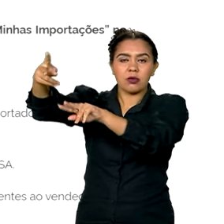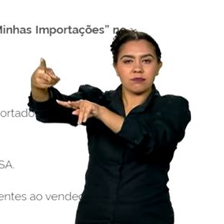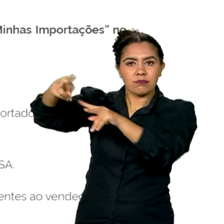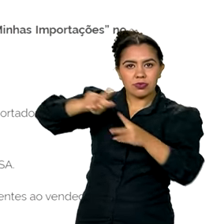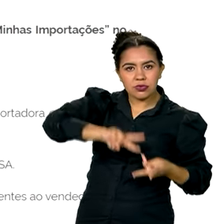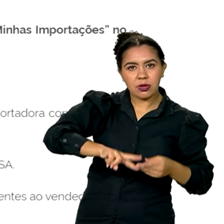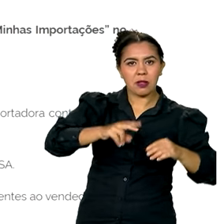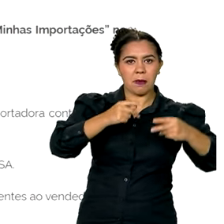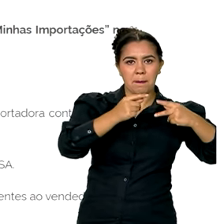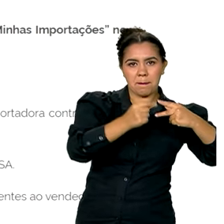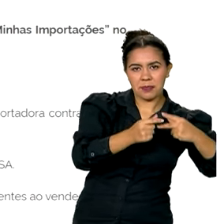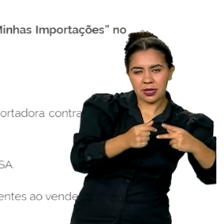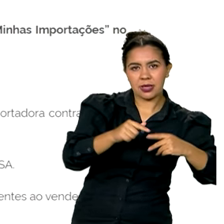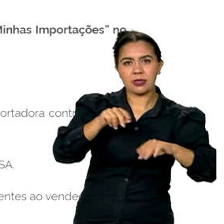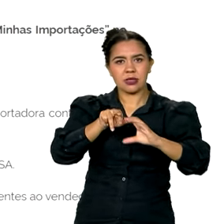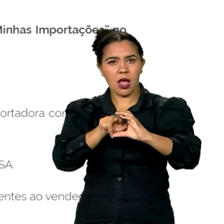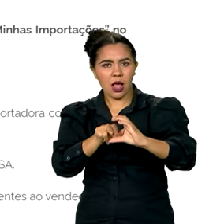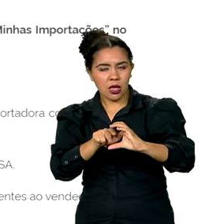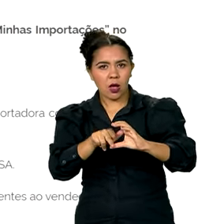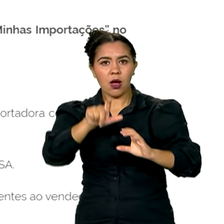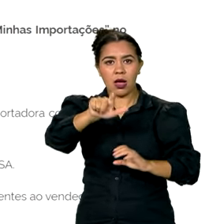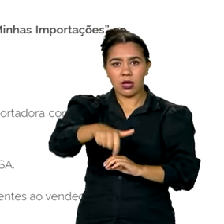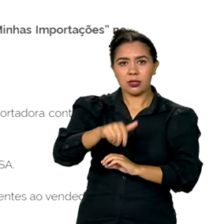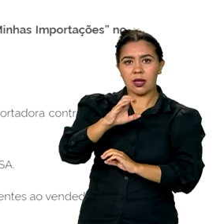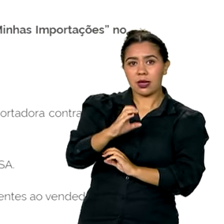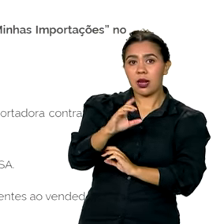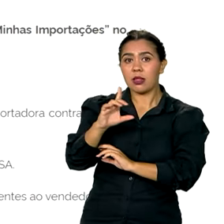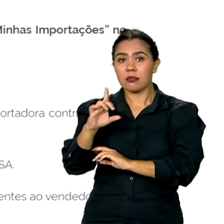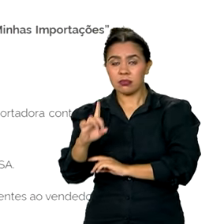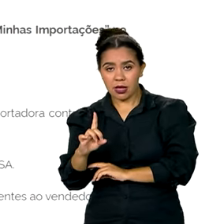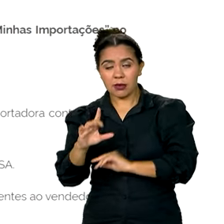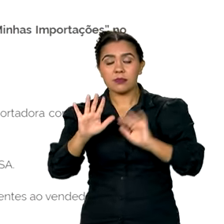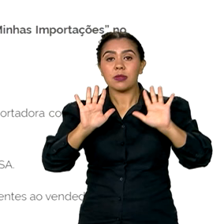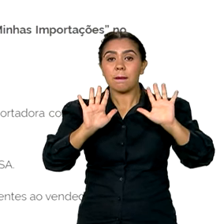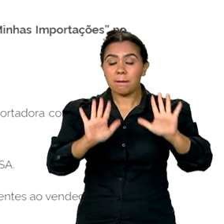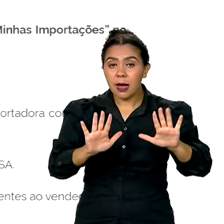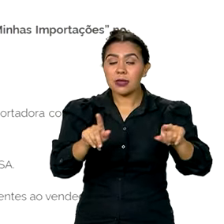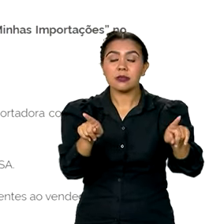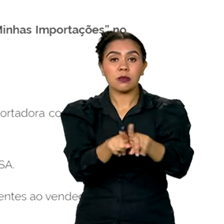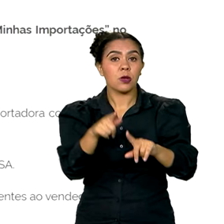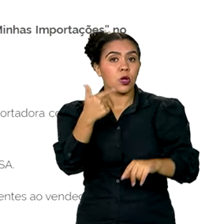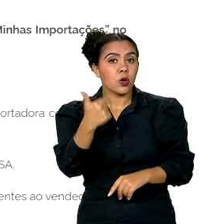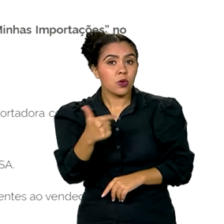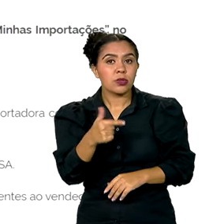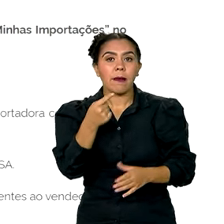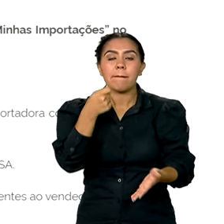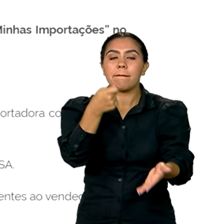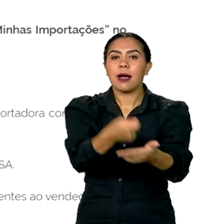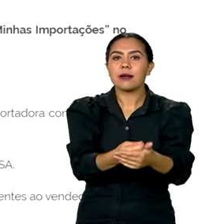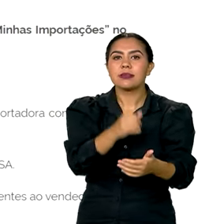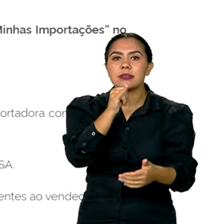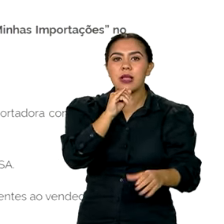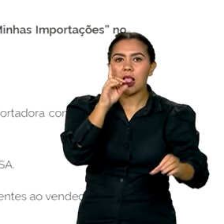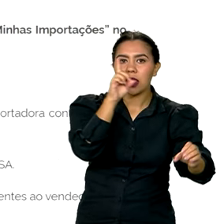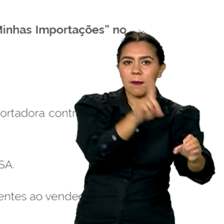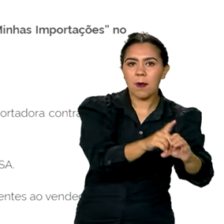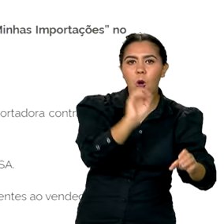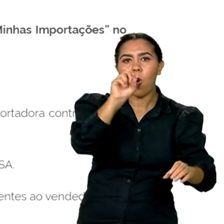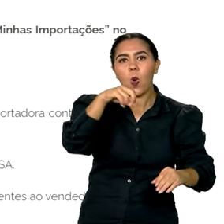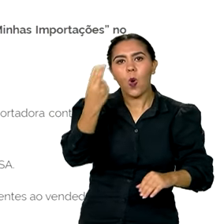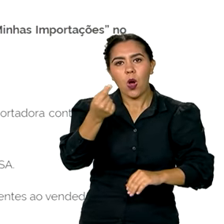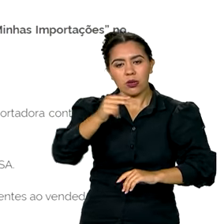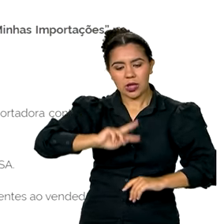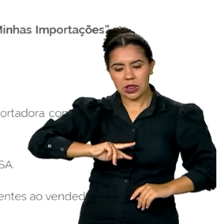Code, cartão de crédito ou de débito. E não existe pagamento por depósito ou transferência